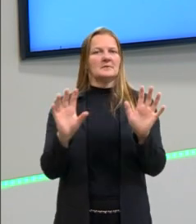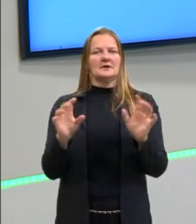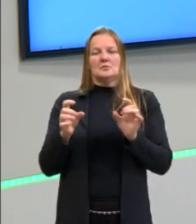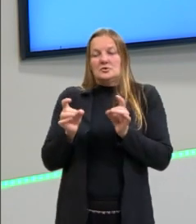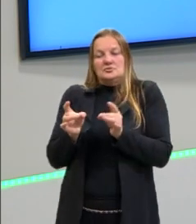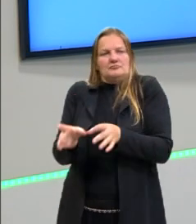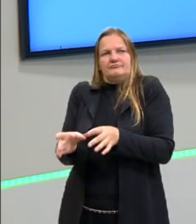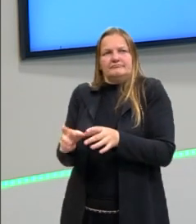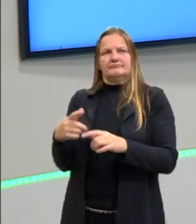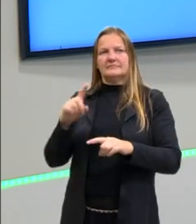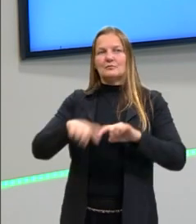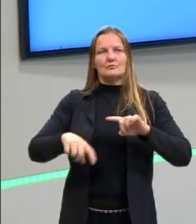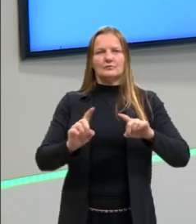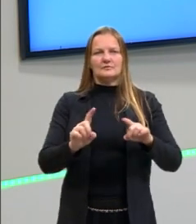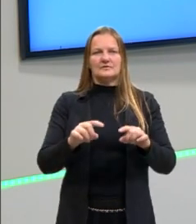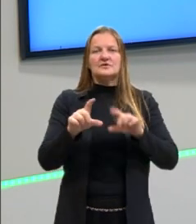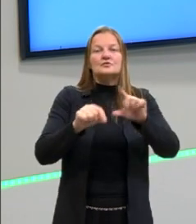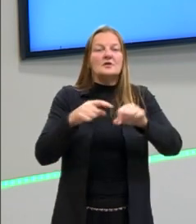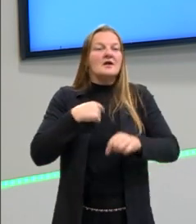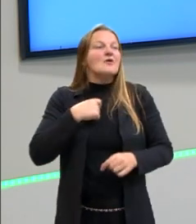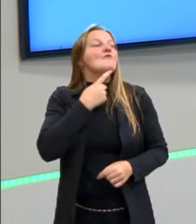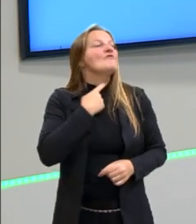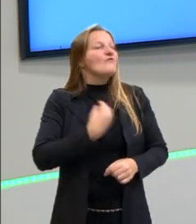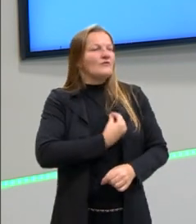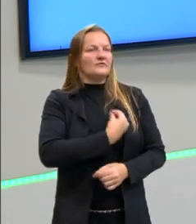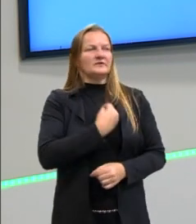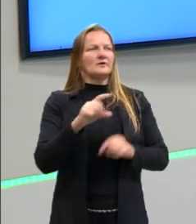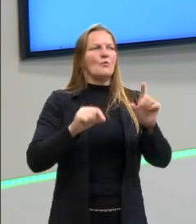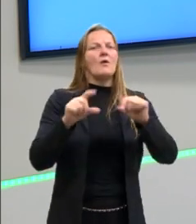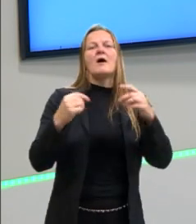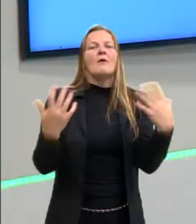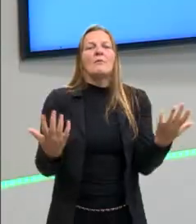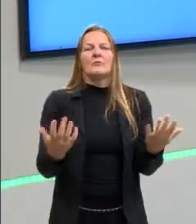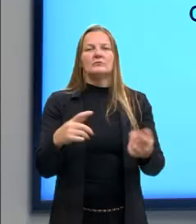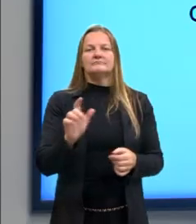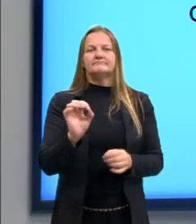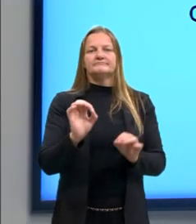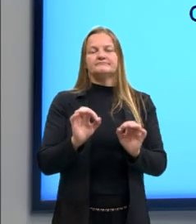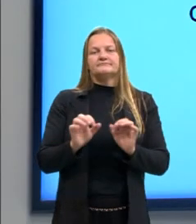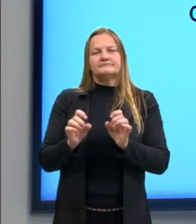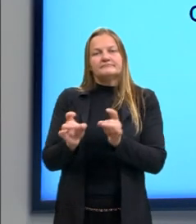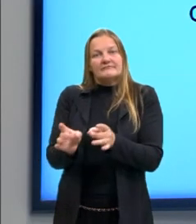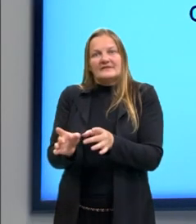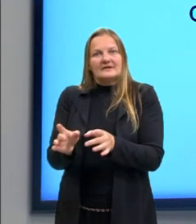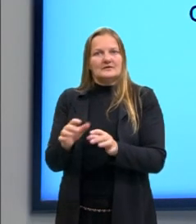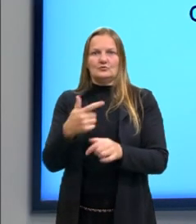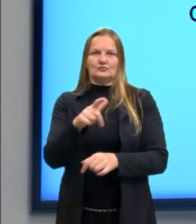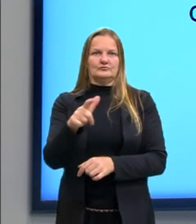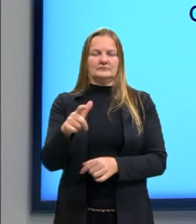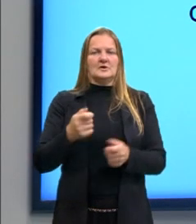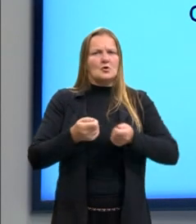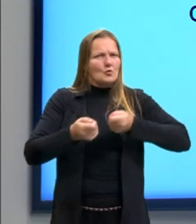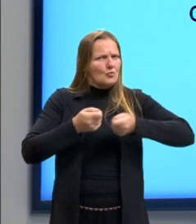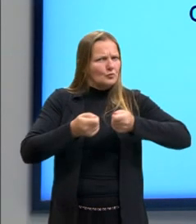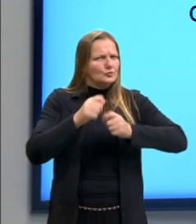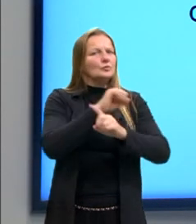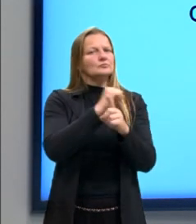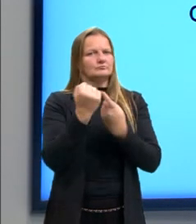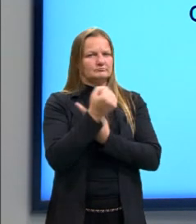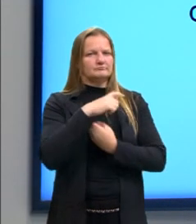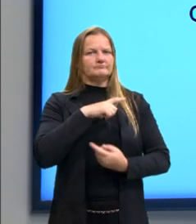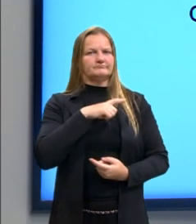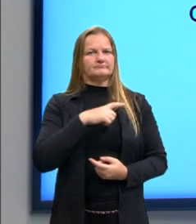o feudo, ele não pode escolher qual é a vida que ele vai ter e o que ele vai fazer. Então, isso também é um controle social.